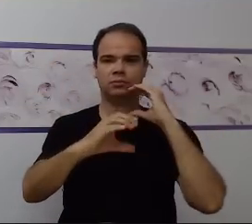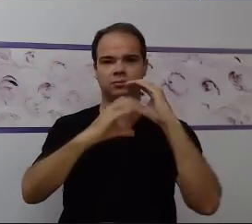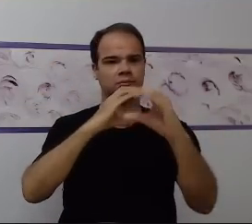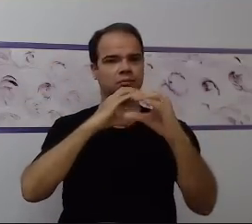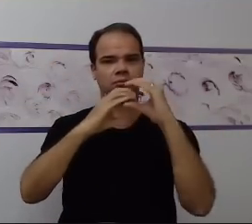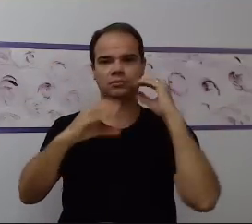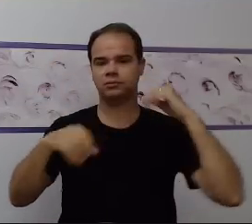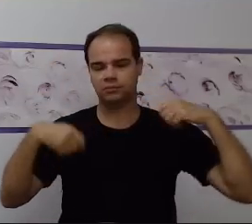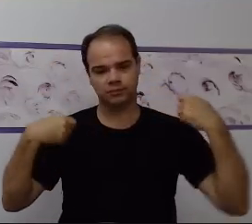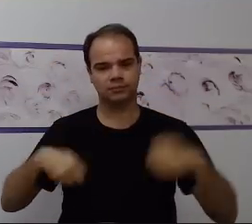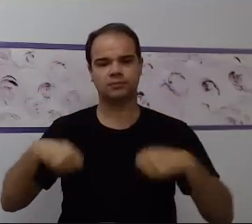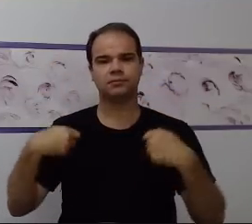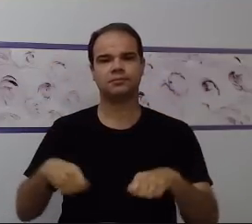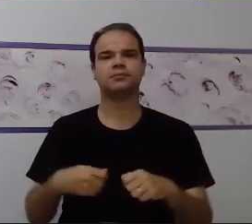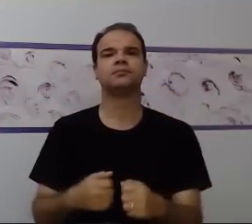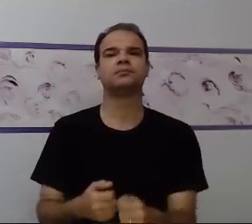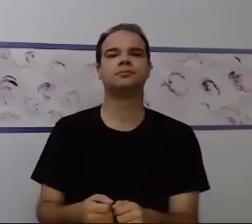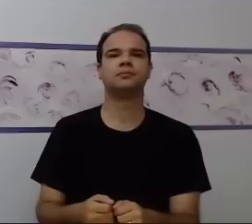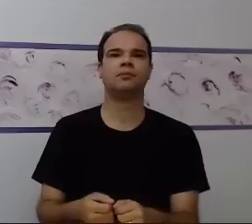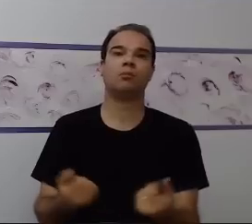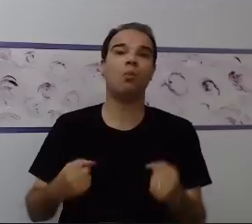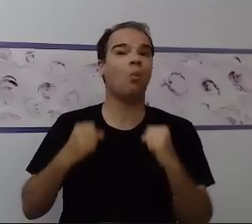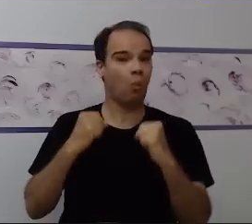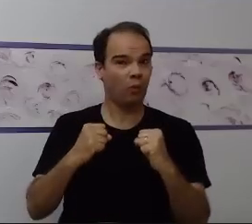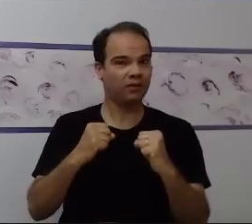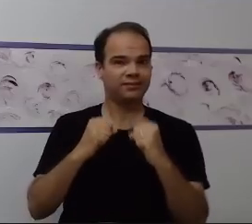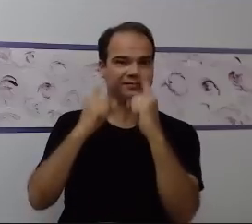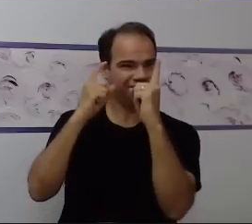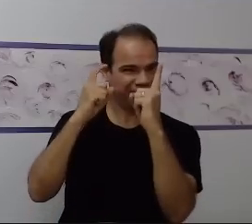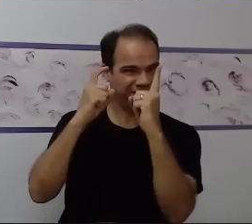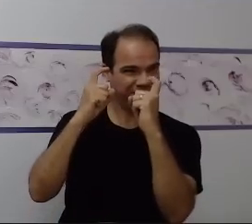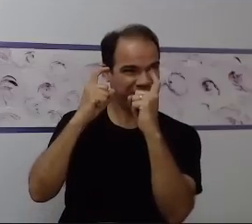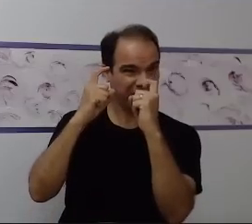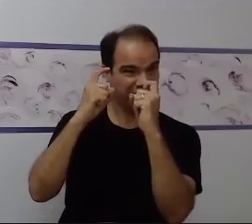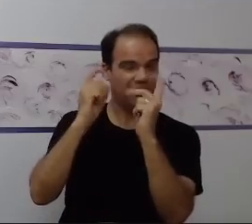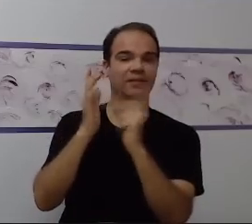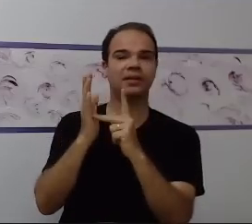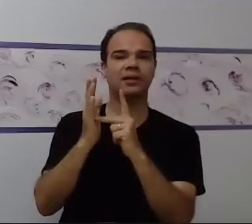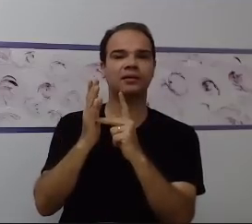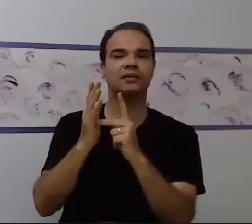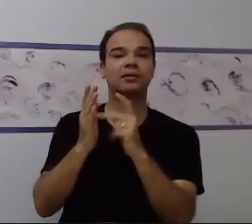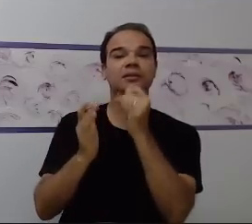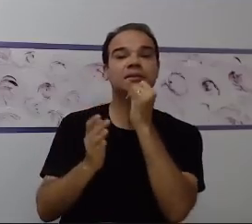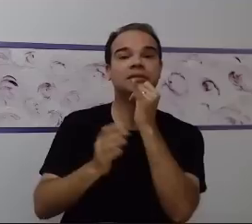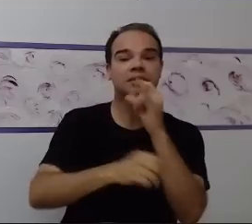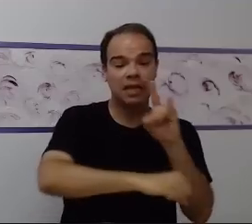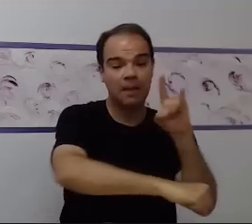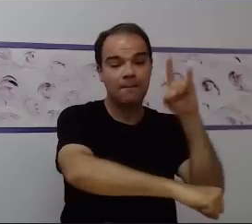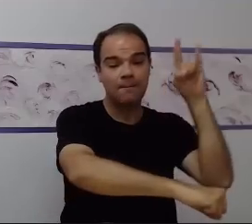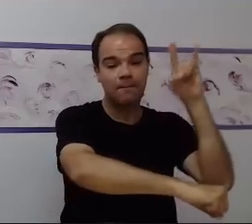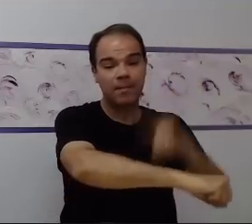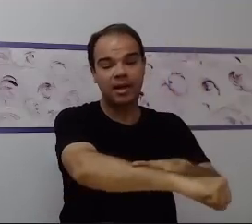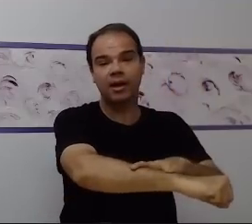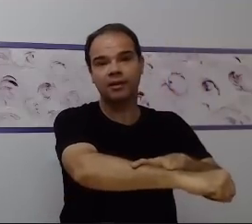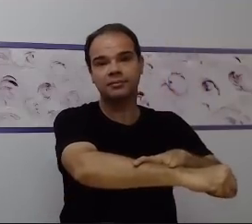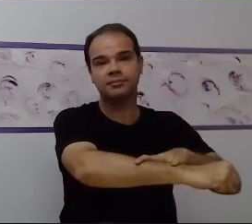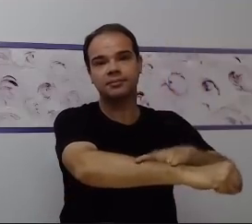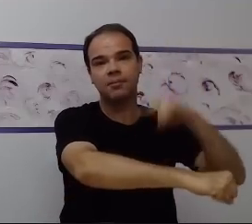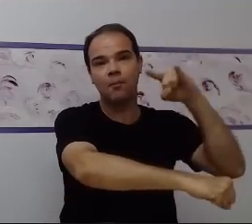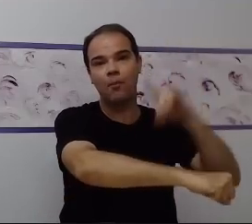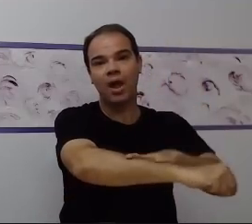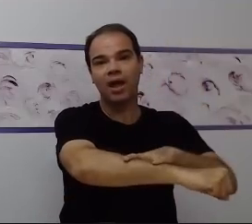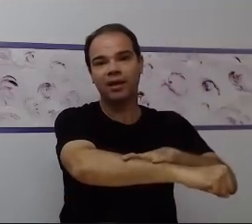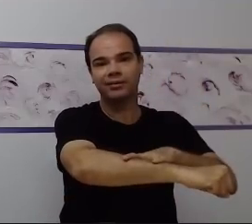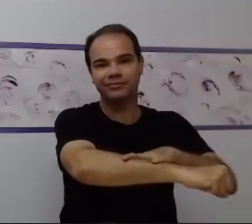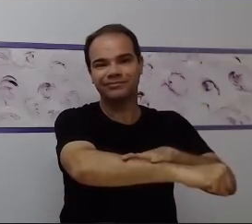E aí, eu posso fazer uso também dentro das imagens reais. Um banheiro, dentro da escola, a gente precisa pensar pelo menos em